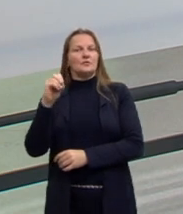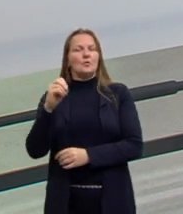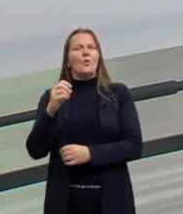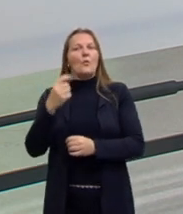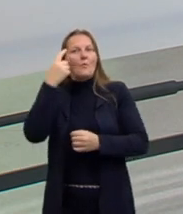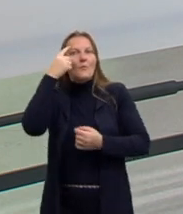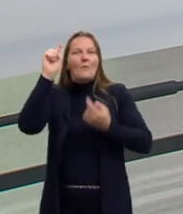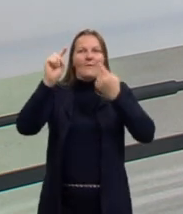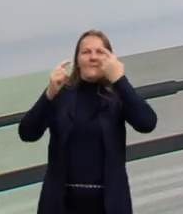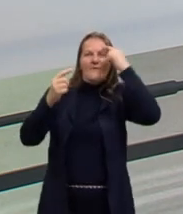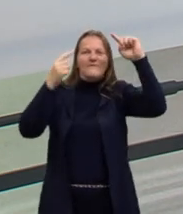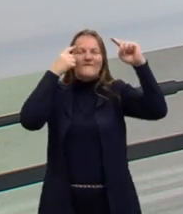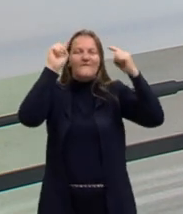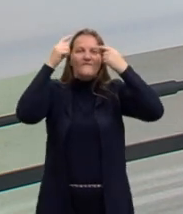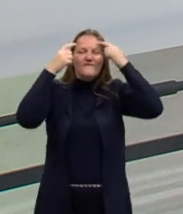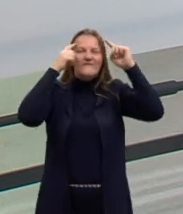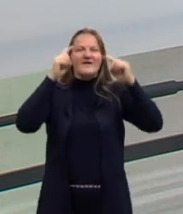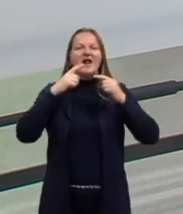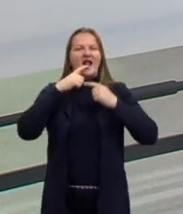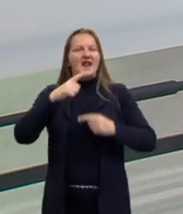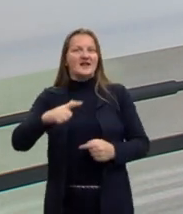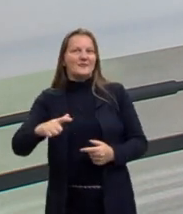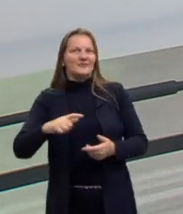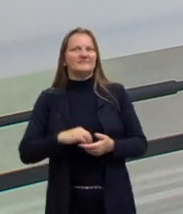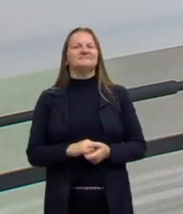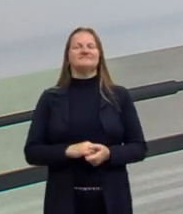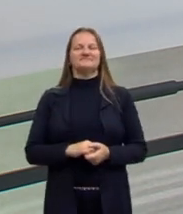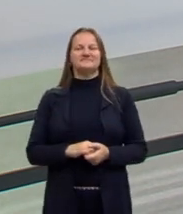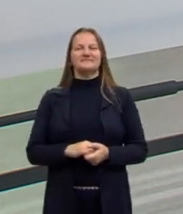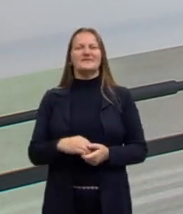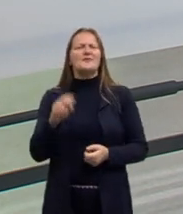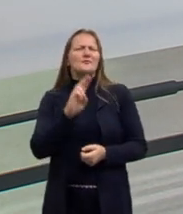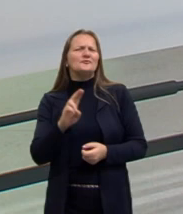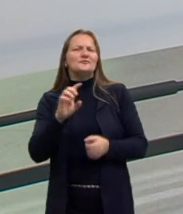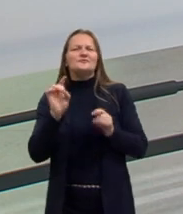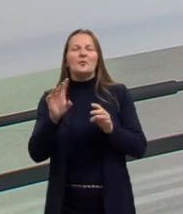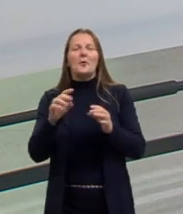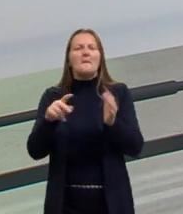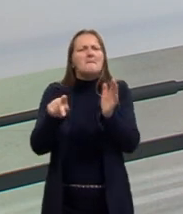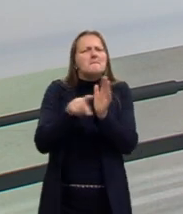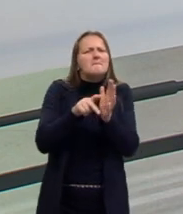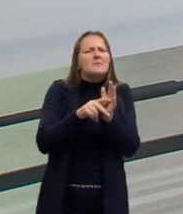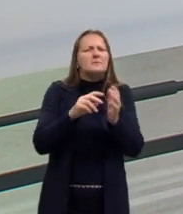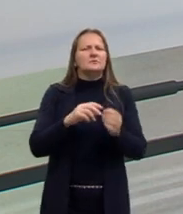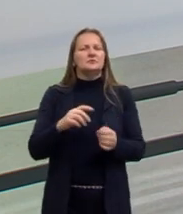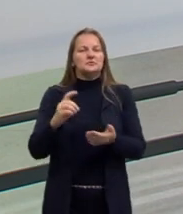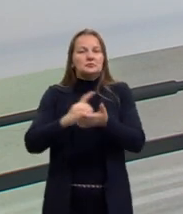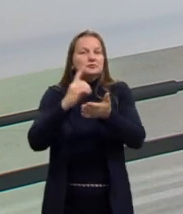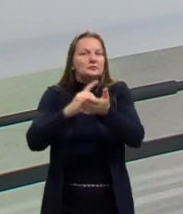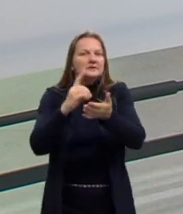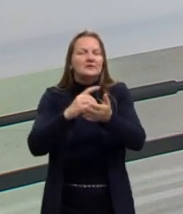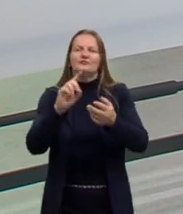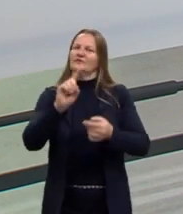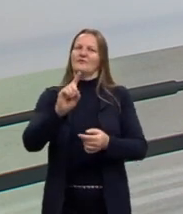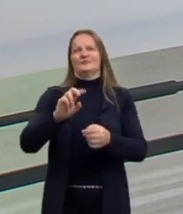criativos da nossa língua. Aquele uso que não é exatamente o uso aí do nosso dicionário.